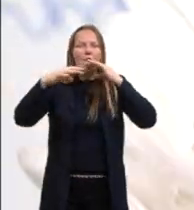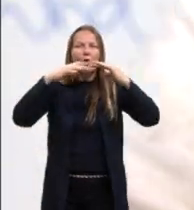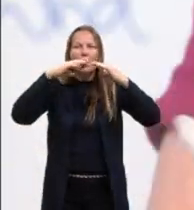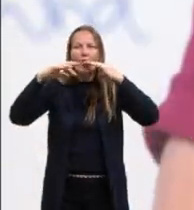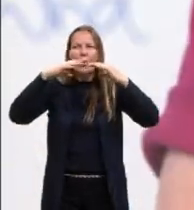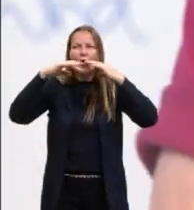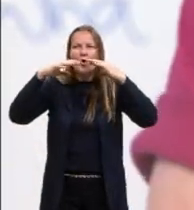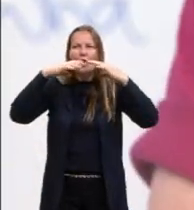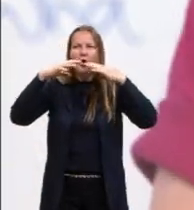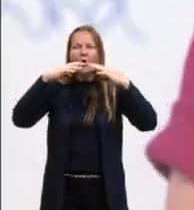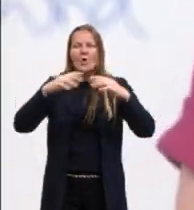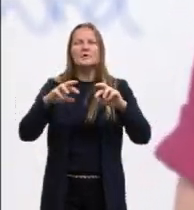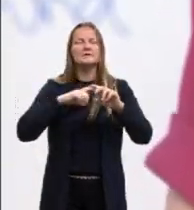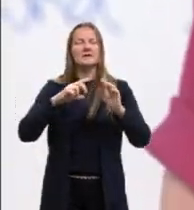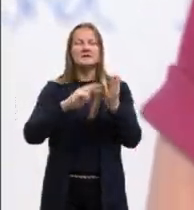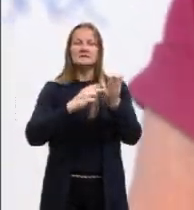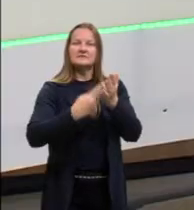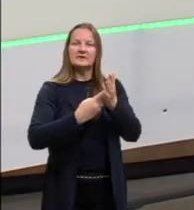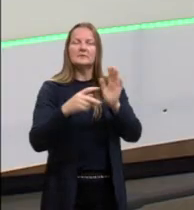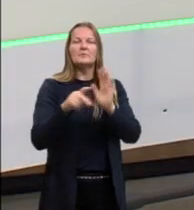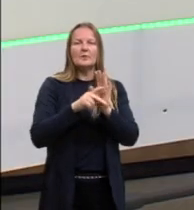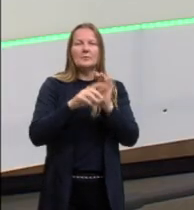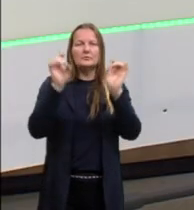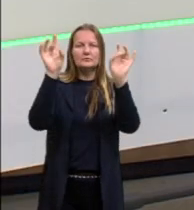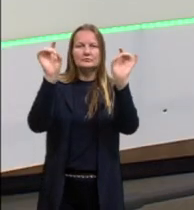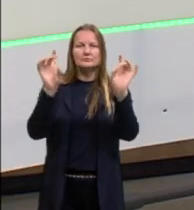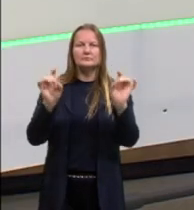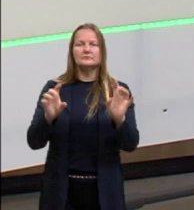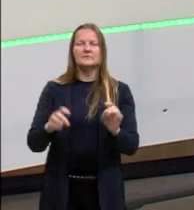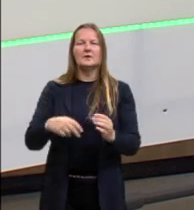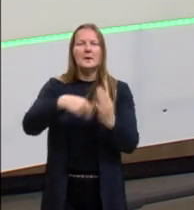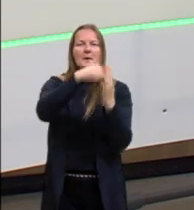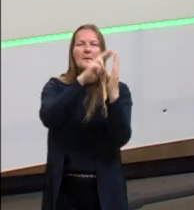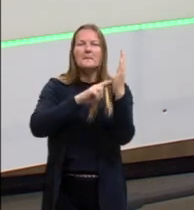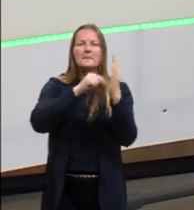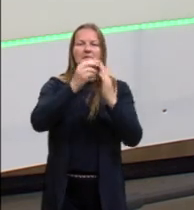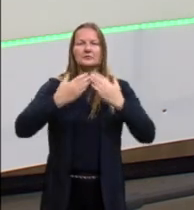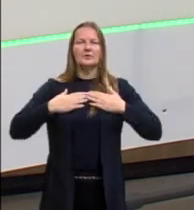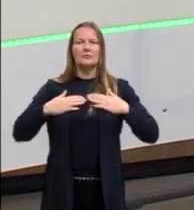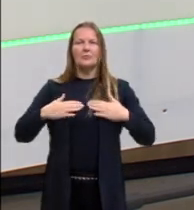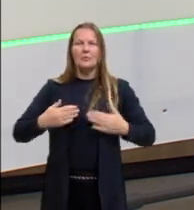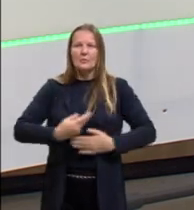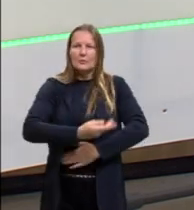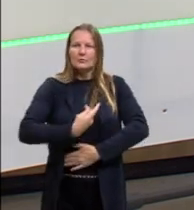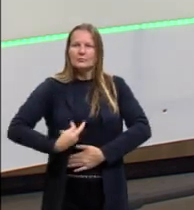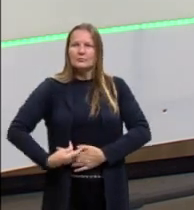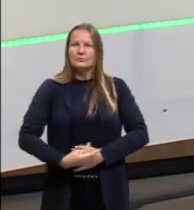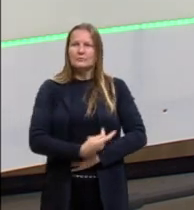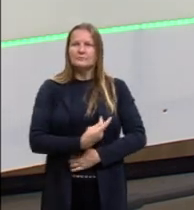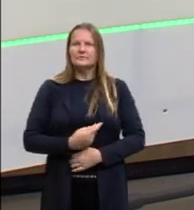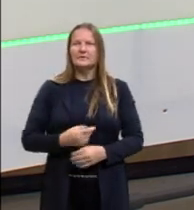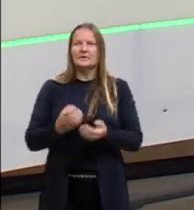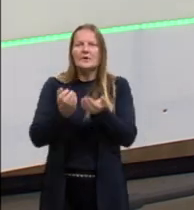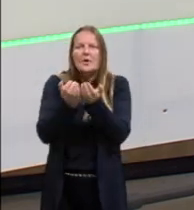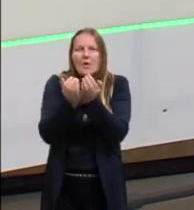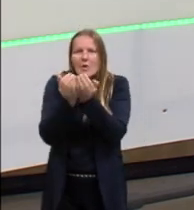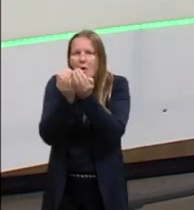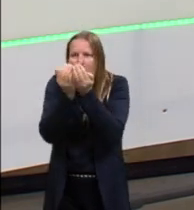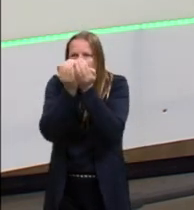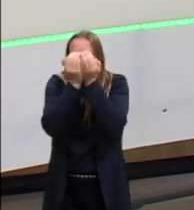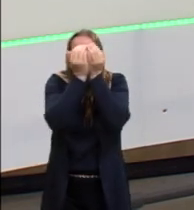As cores têm um significado especial. Na pintura corporal também. Aqui a cuia, utilizada para